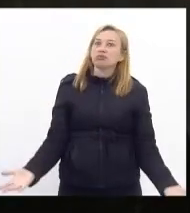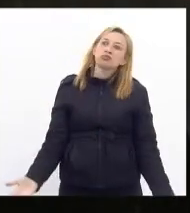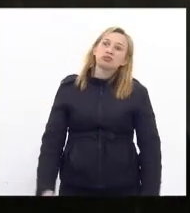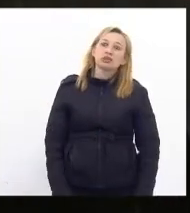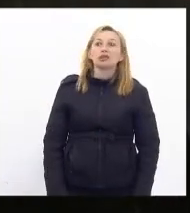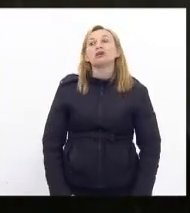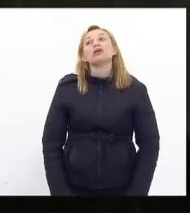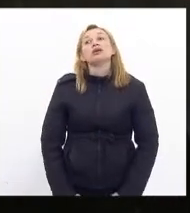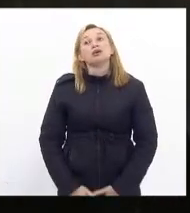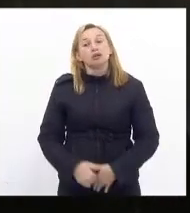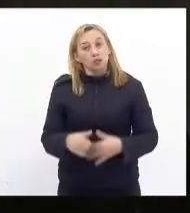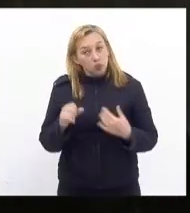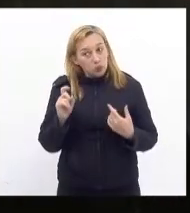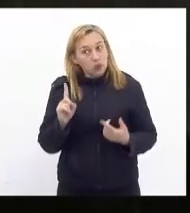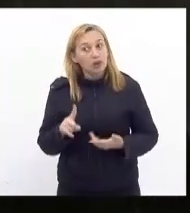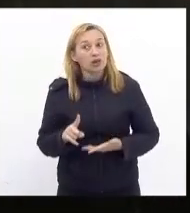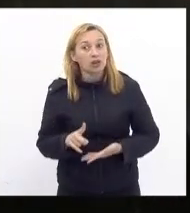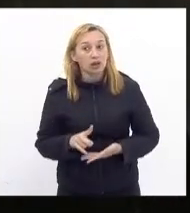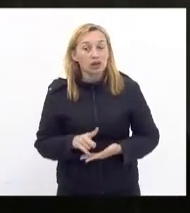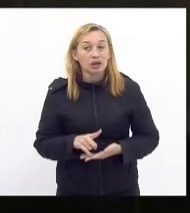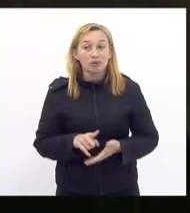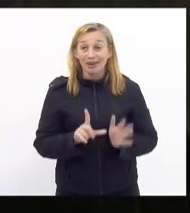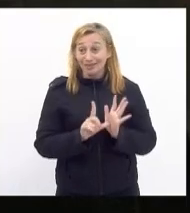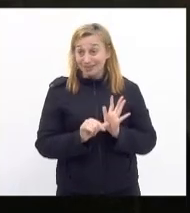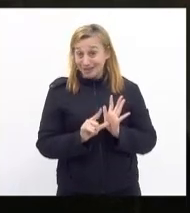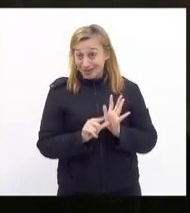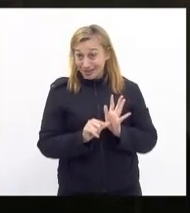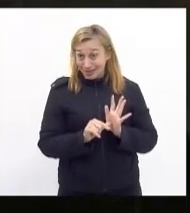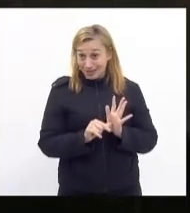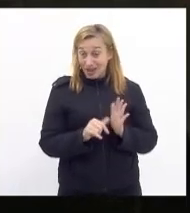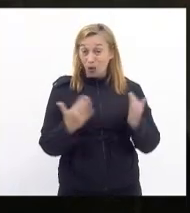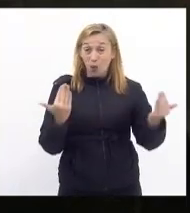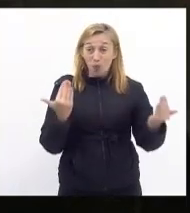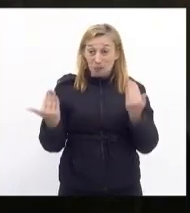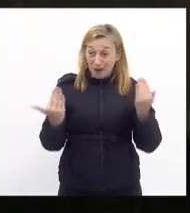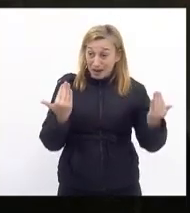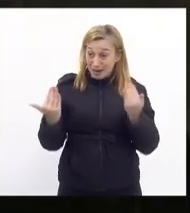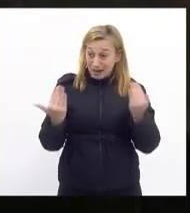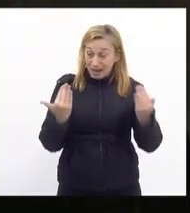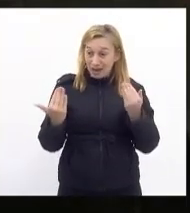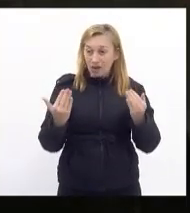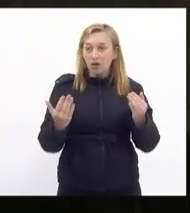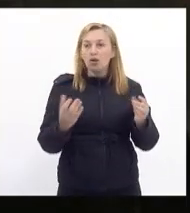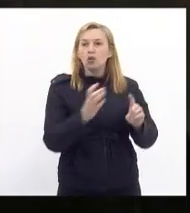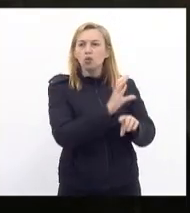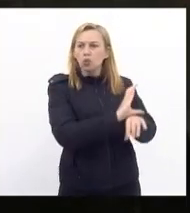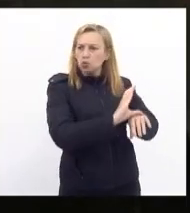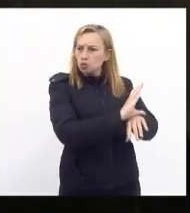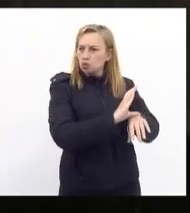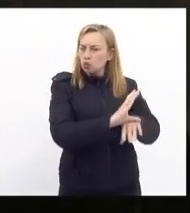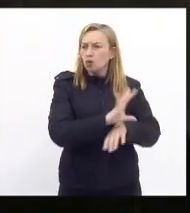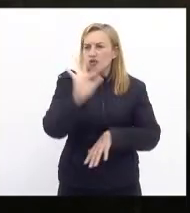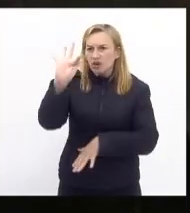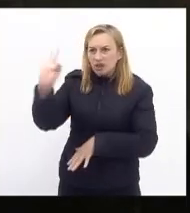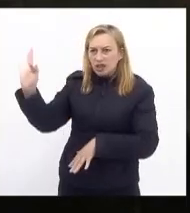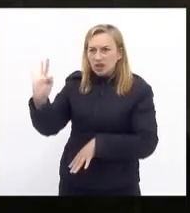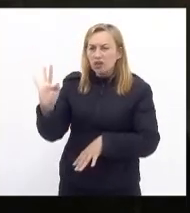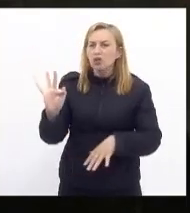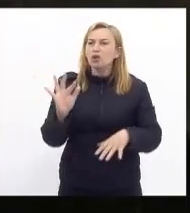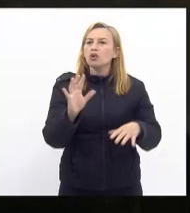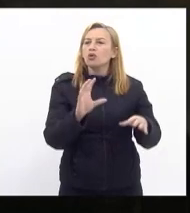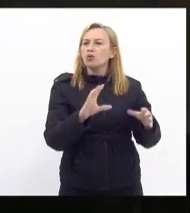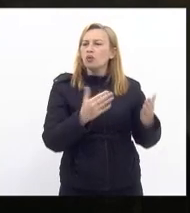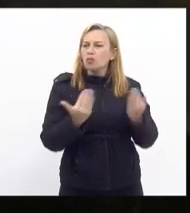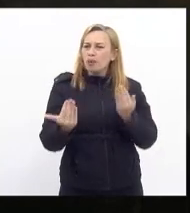quando é para atrasar querem comparar com a constituição federal querem comparar com o R200